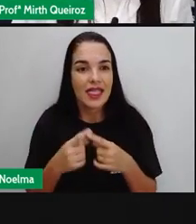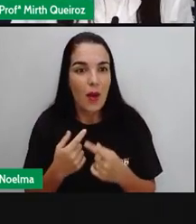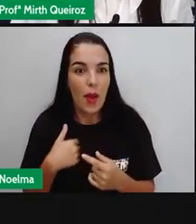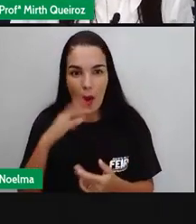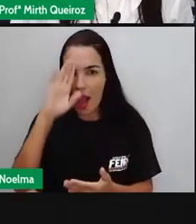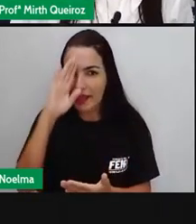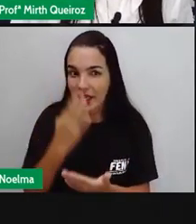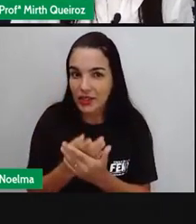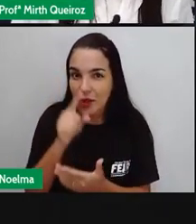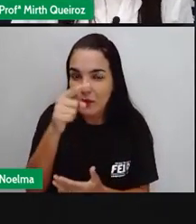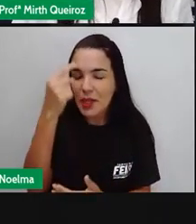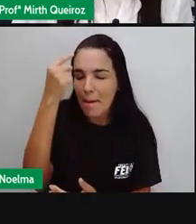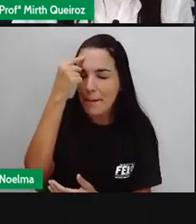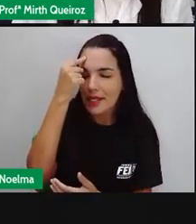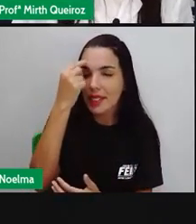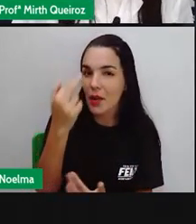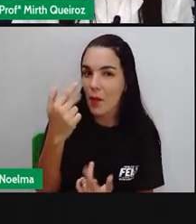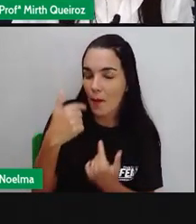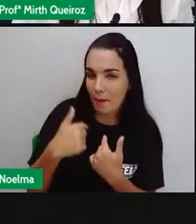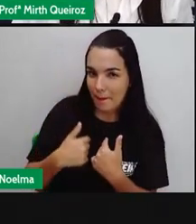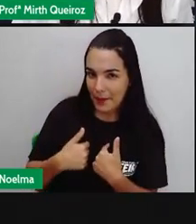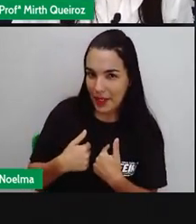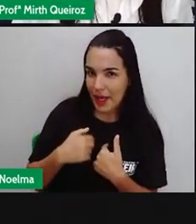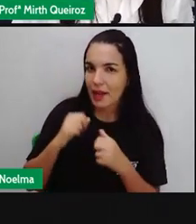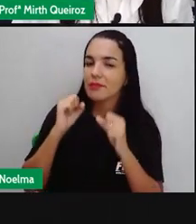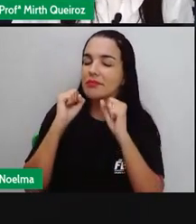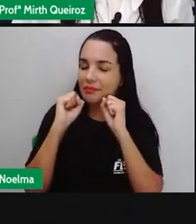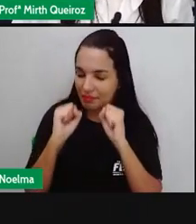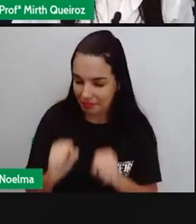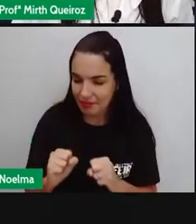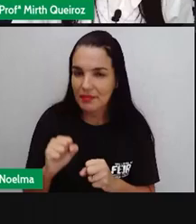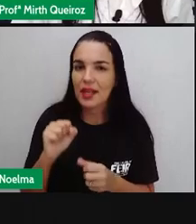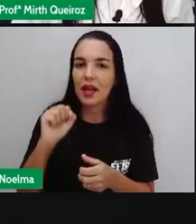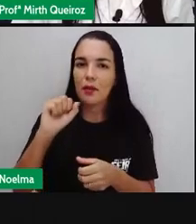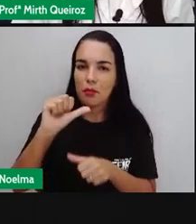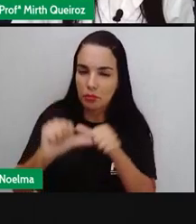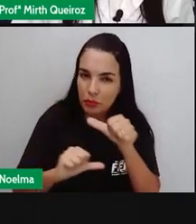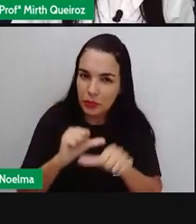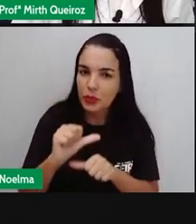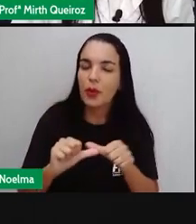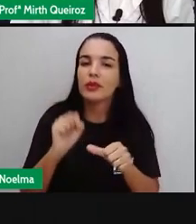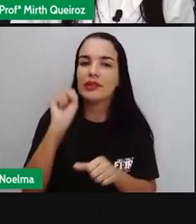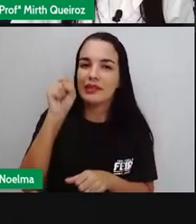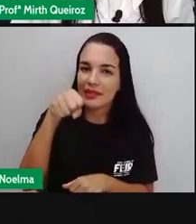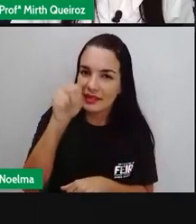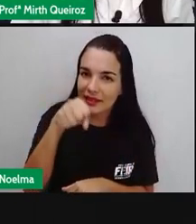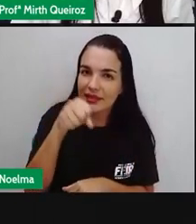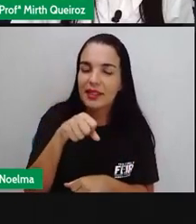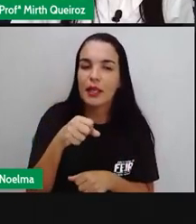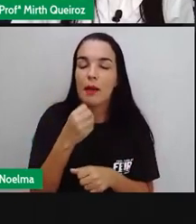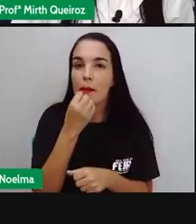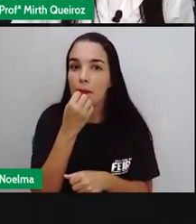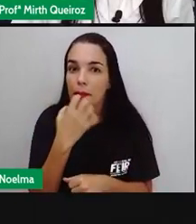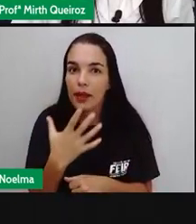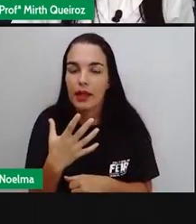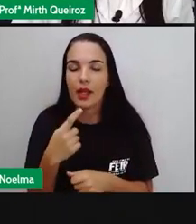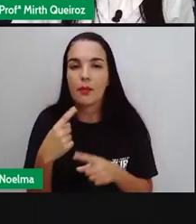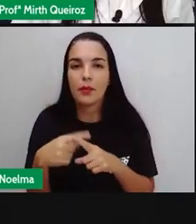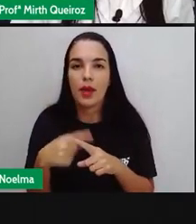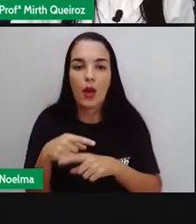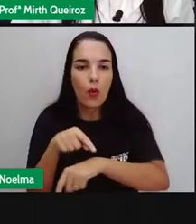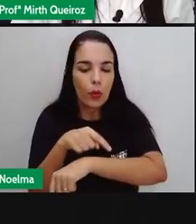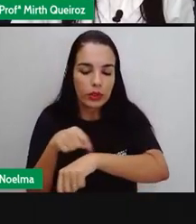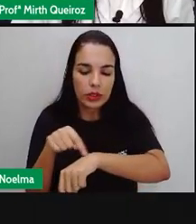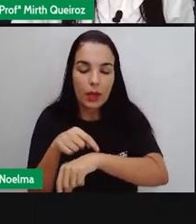eu, né? Que mudou sim Mudou muito Facilitou muito A nossa vida Porque a gente tem O tempo aí Medido de forma